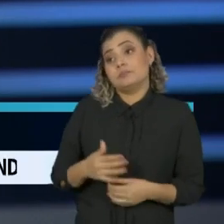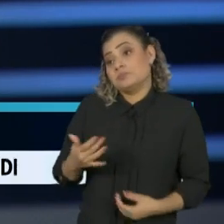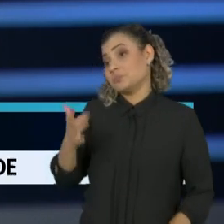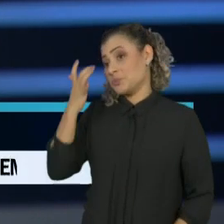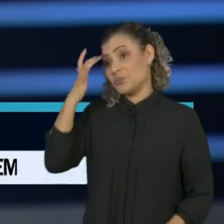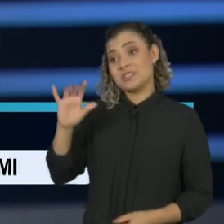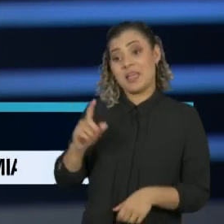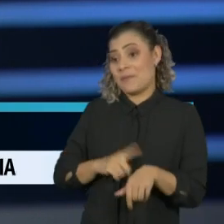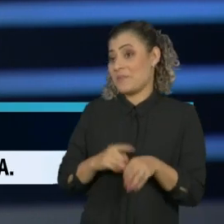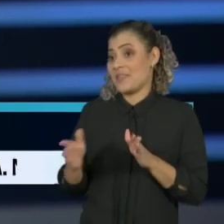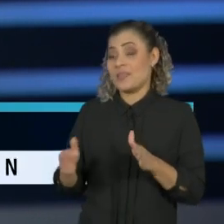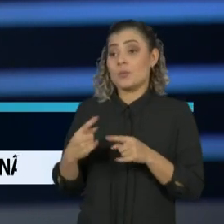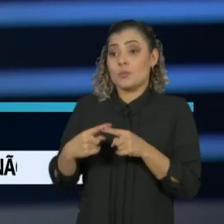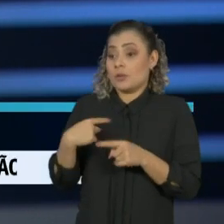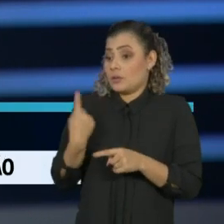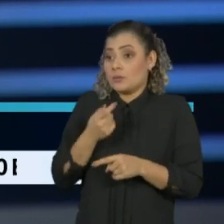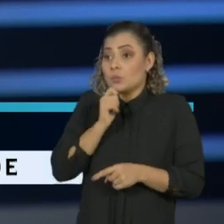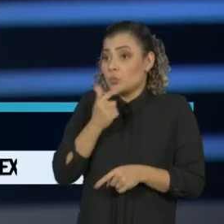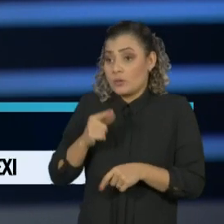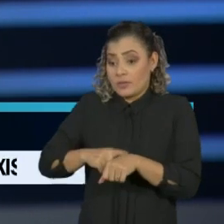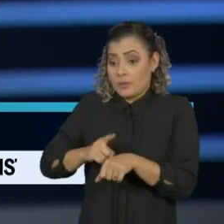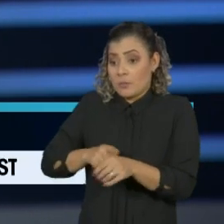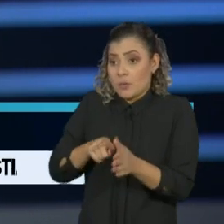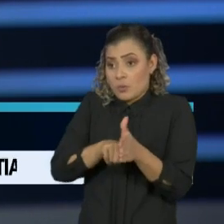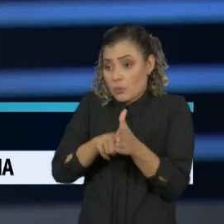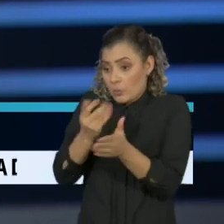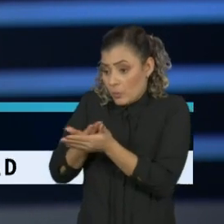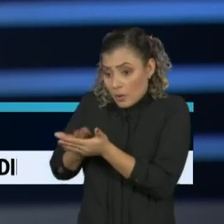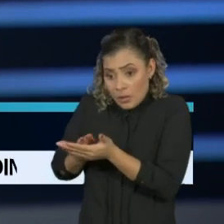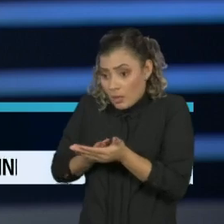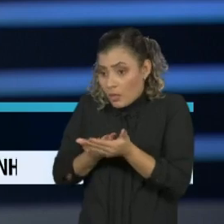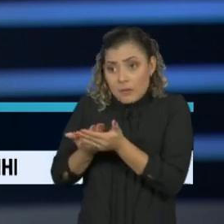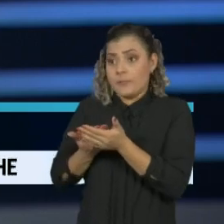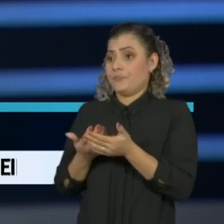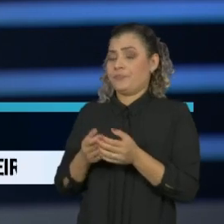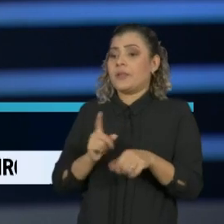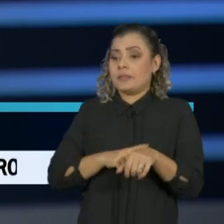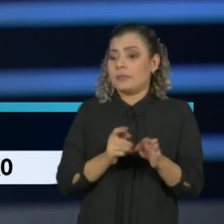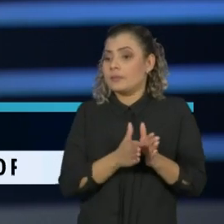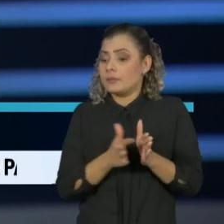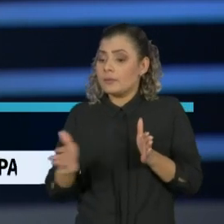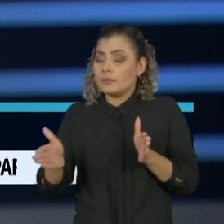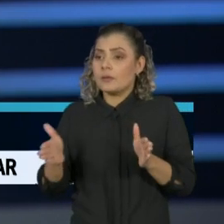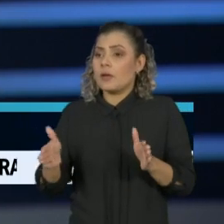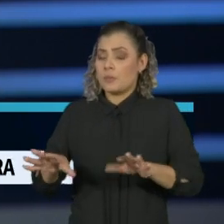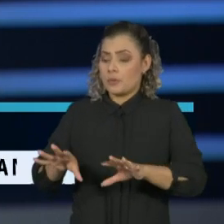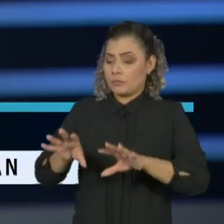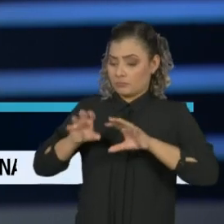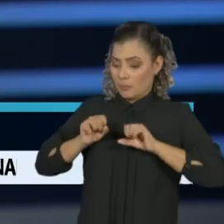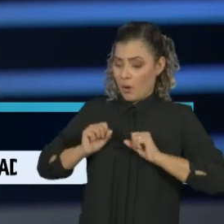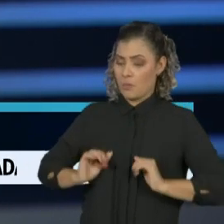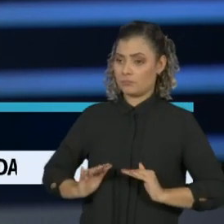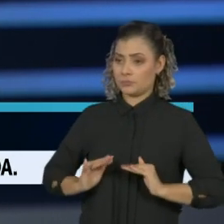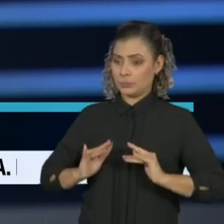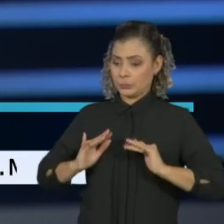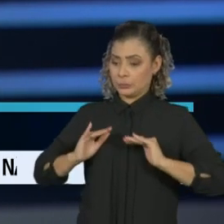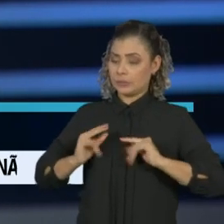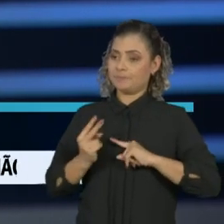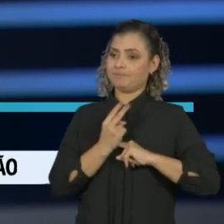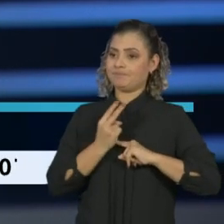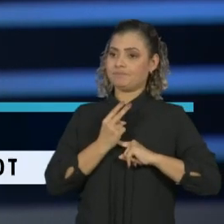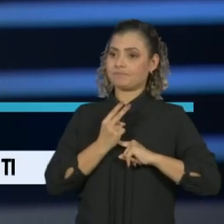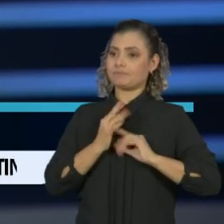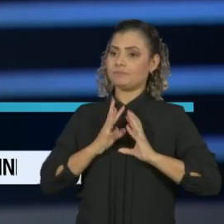tivemos tempo para verificar quanto tempo perdura os anticorpos que você adquire após uma infecção com